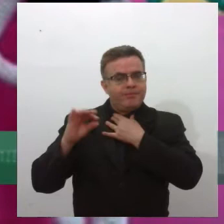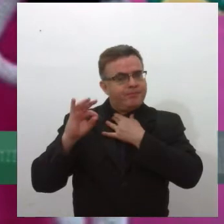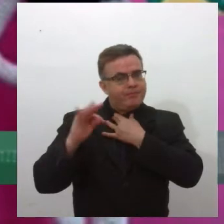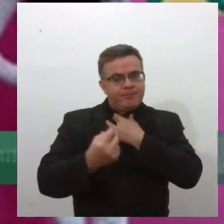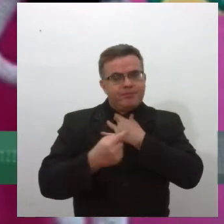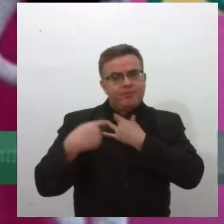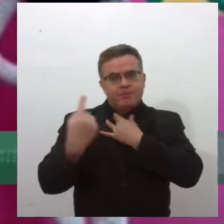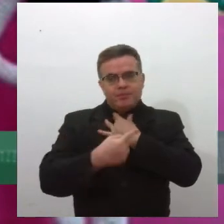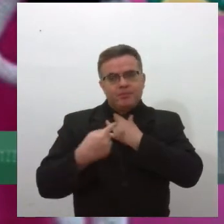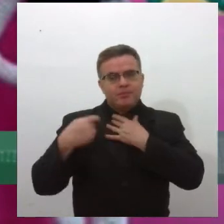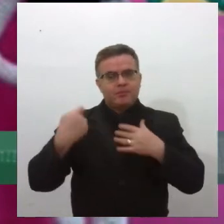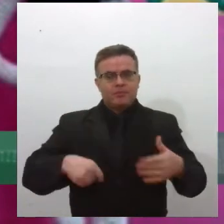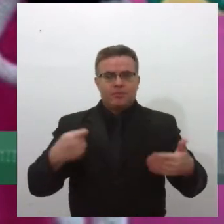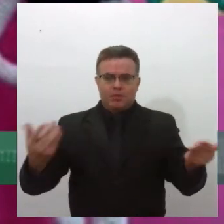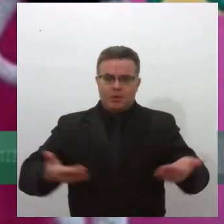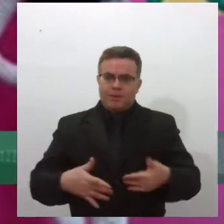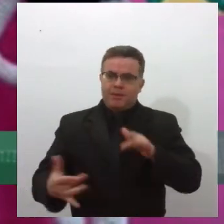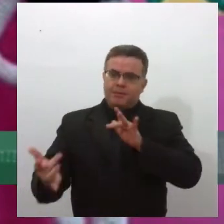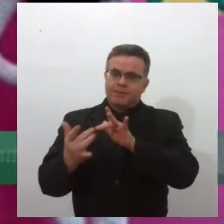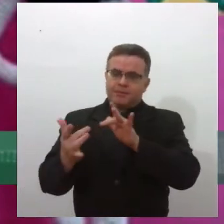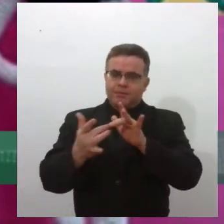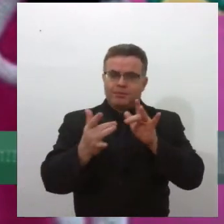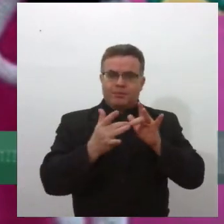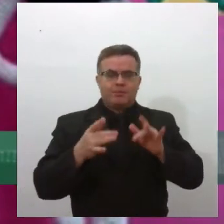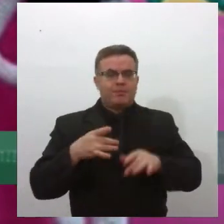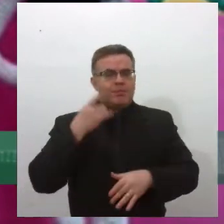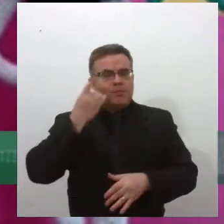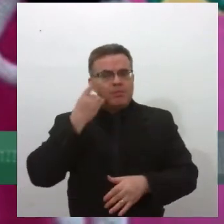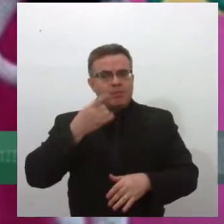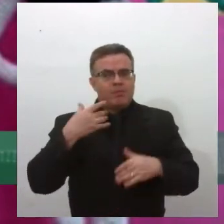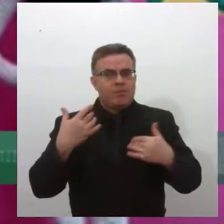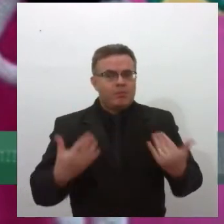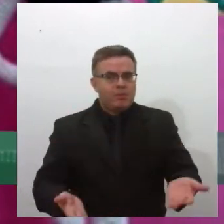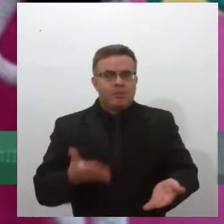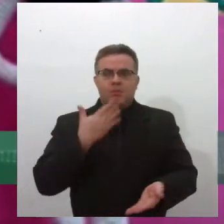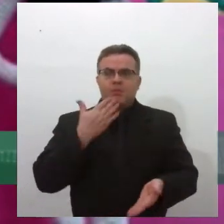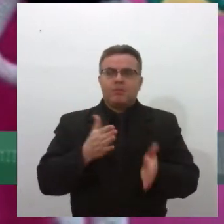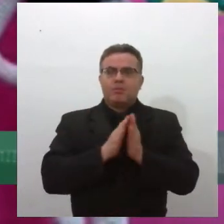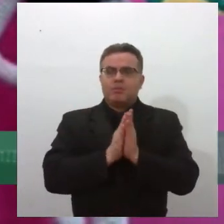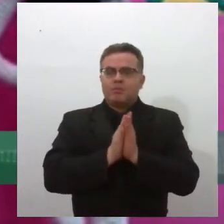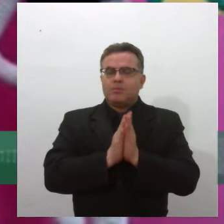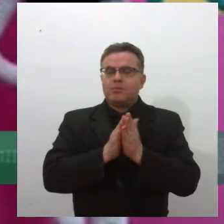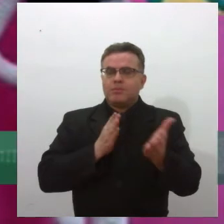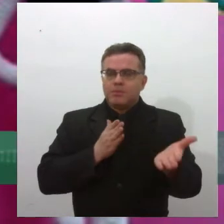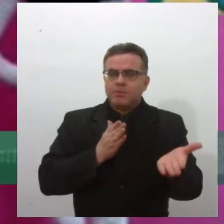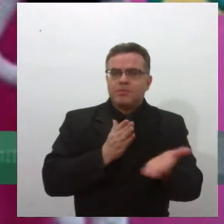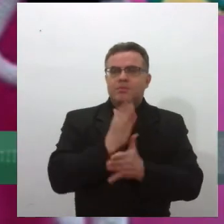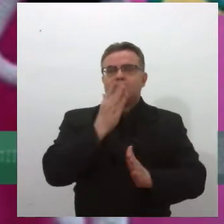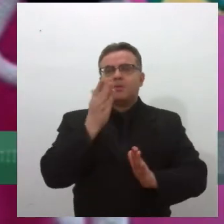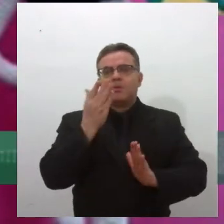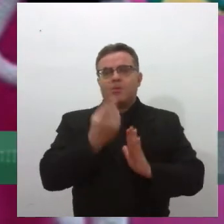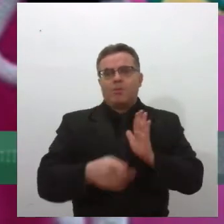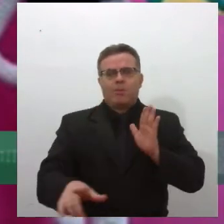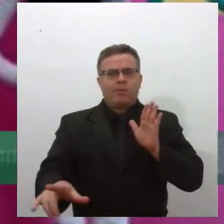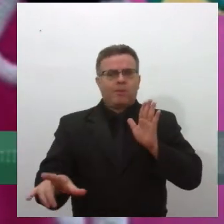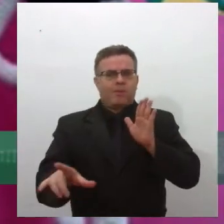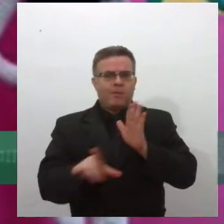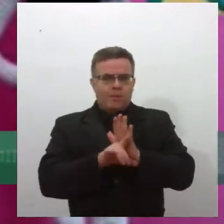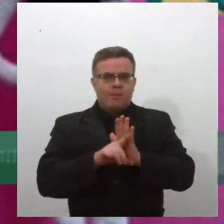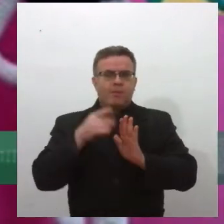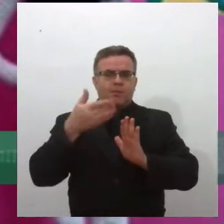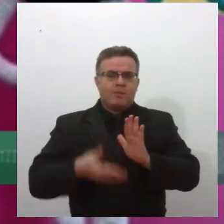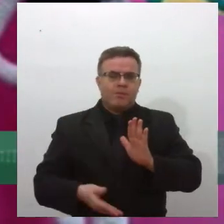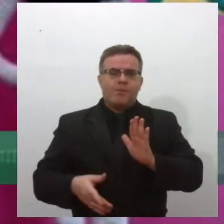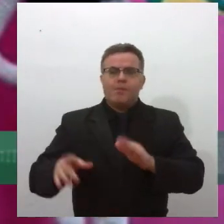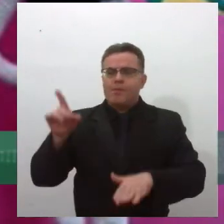precisamos, nesse momento, entrar em contato com os deputados, pedindo a aprovação dessa lei, desse projeto de lei tão